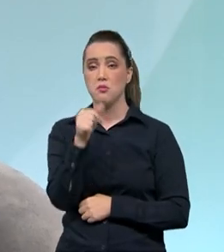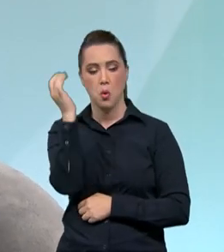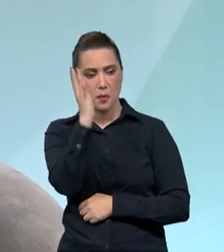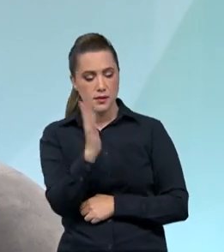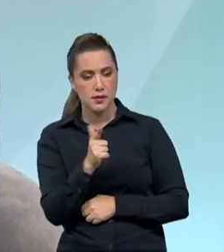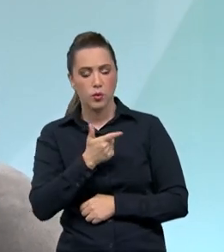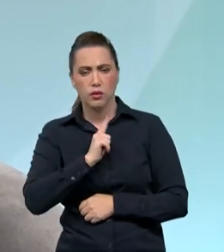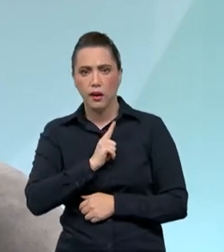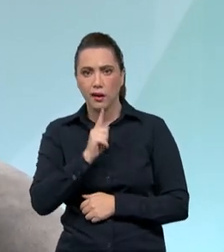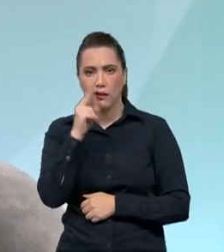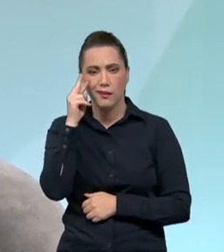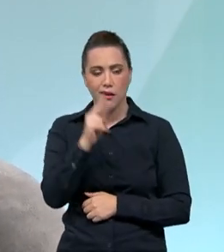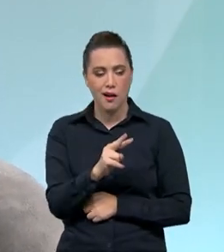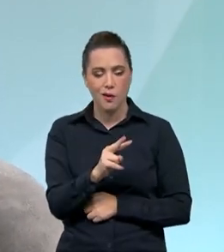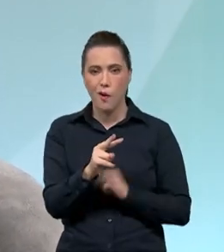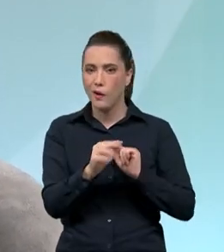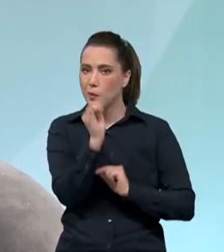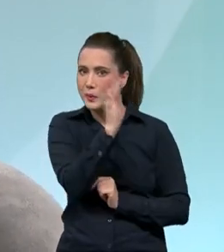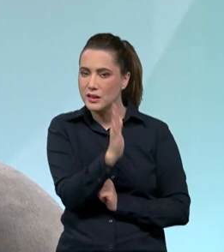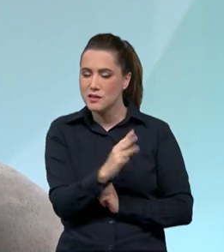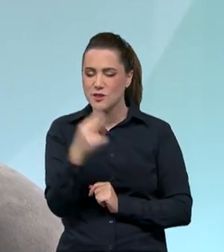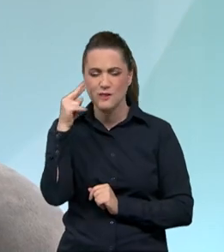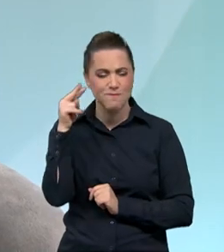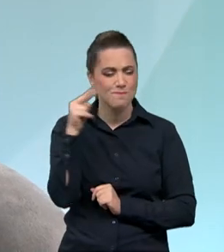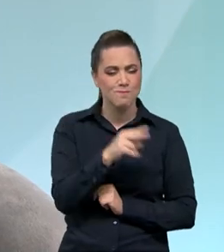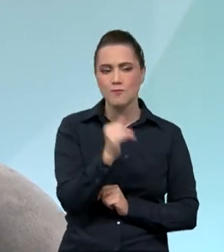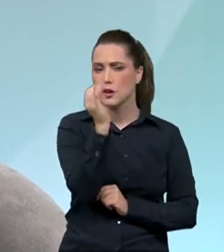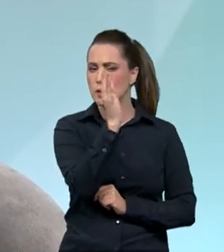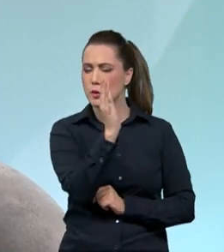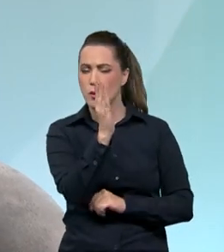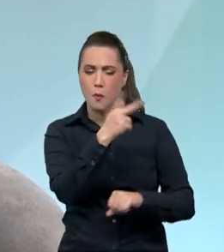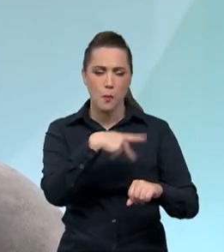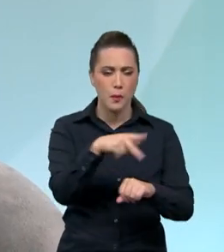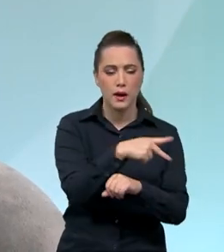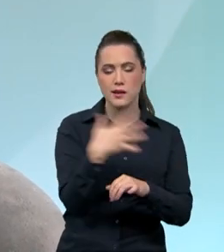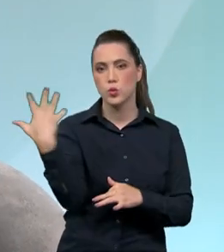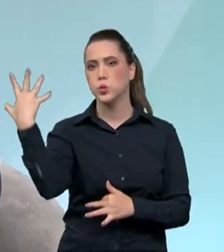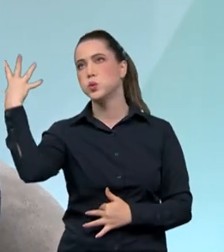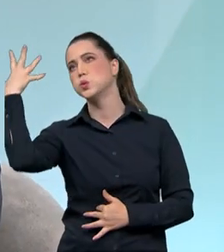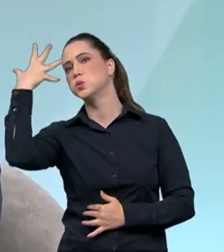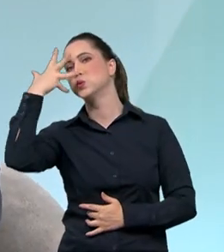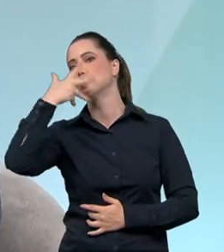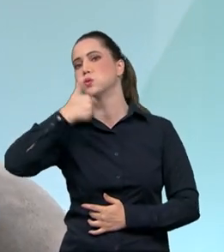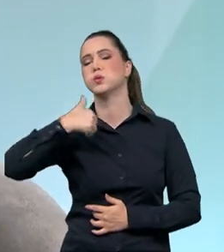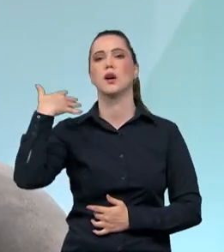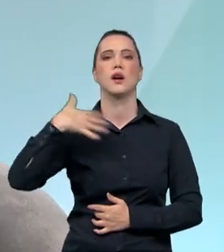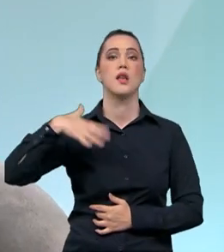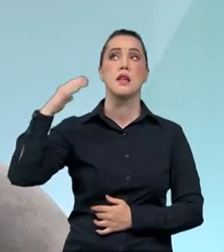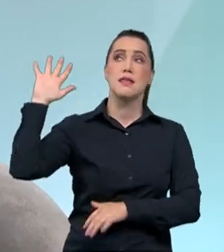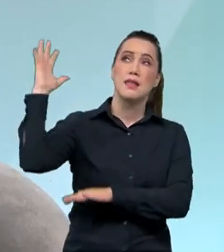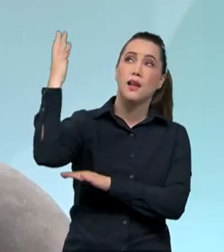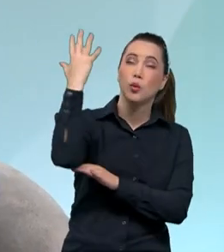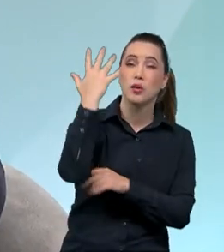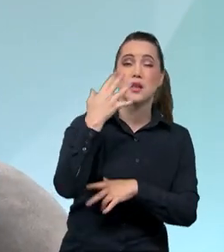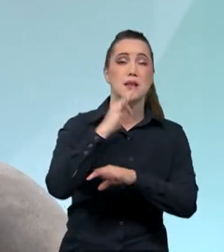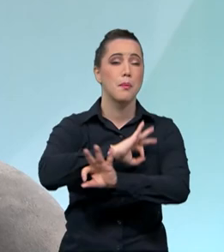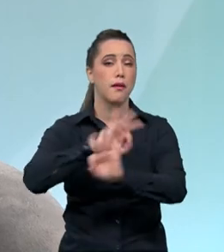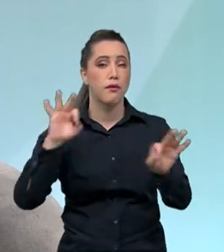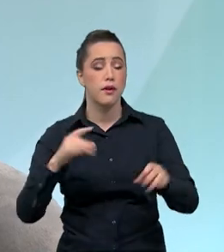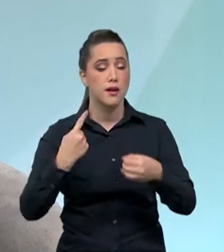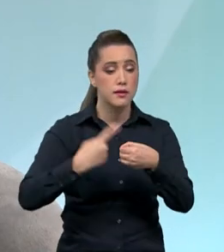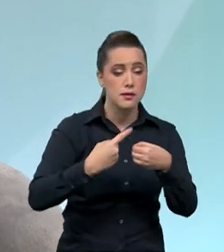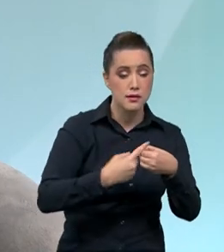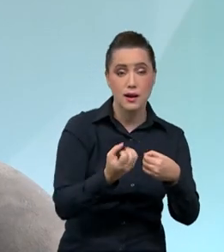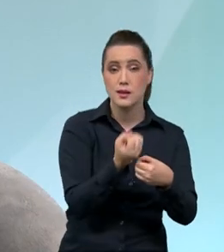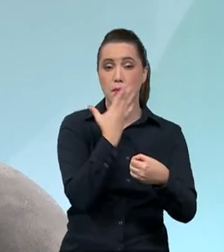Brasil, você vai enxergar um país com belezas naturais, com cidades com infraestrutura,